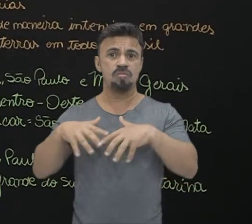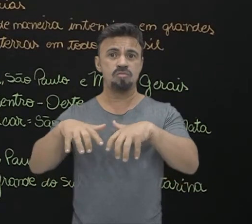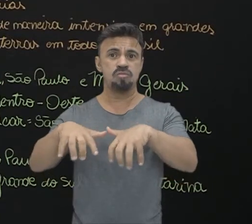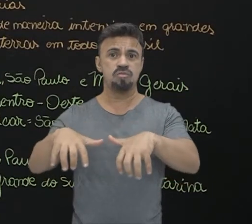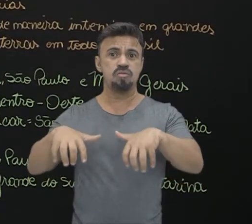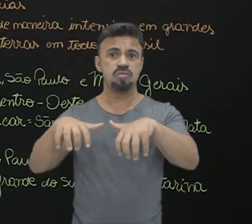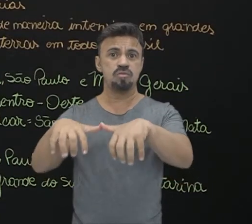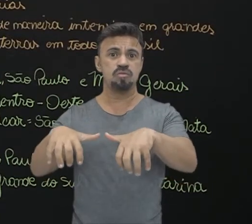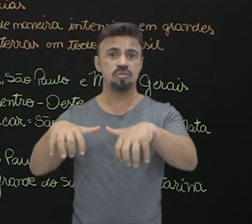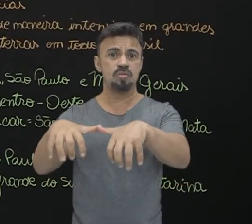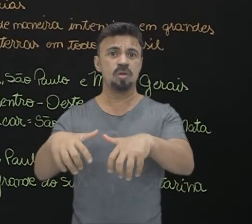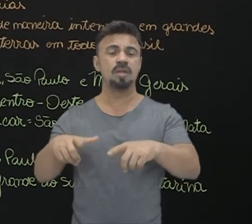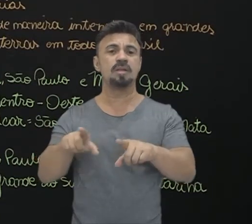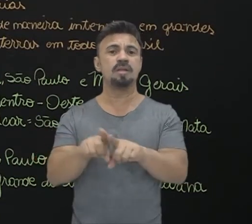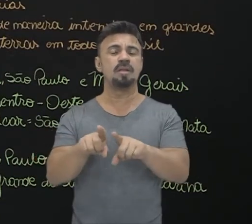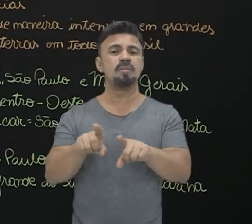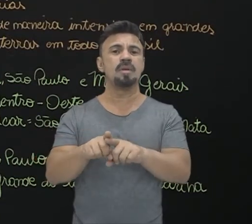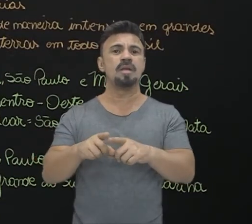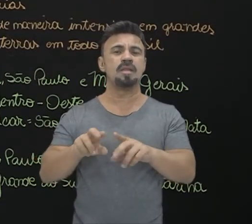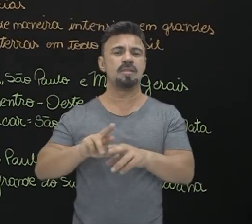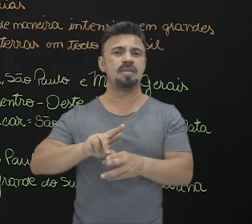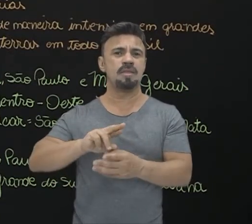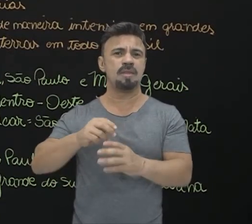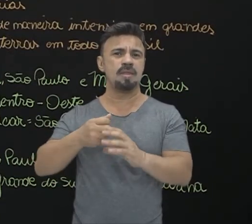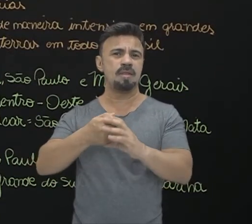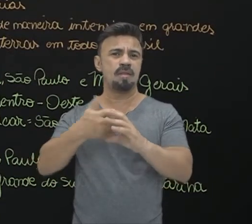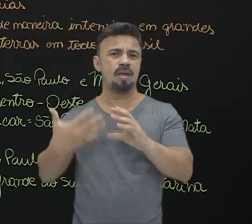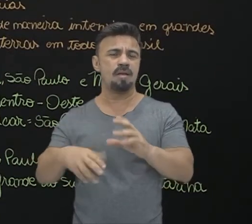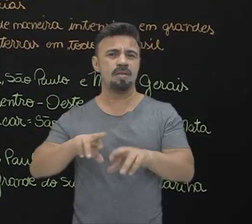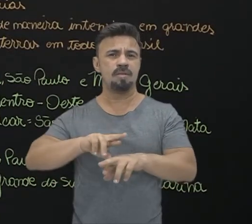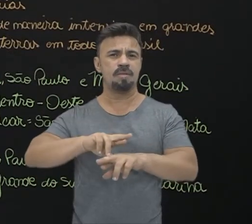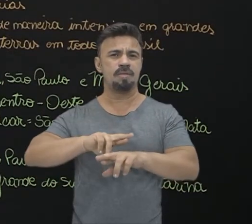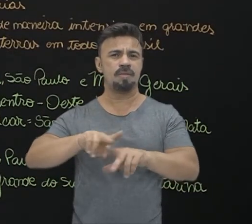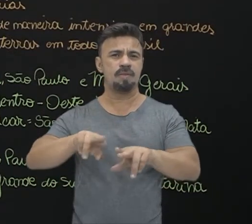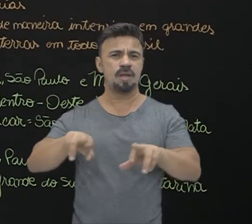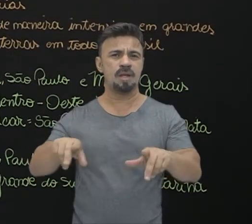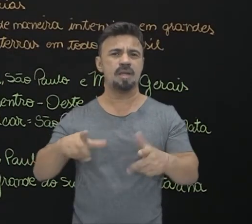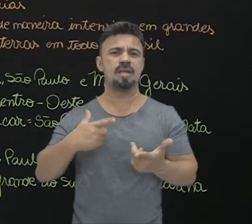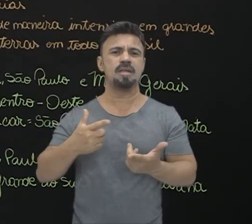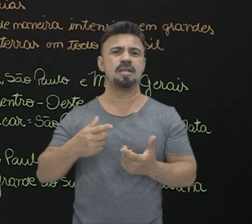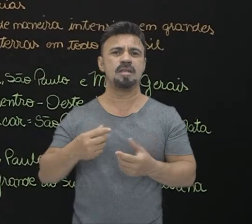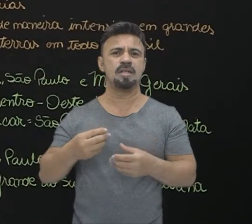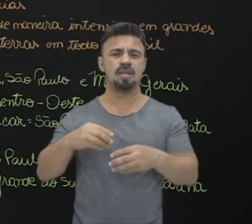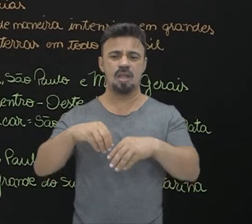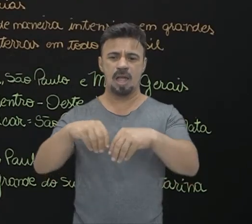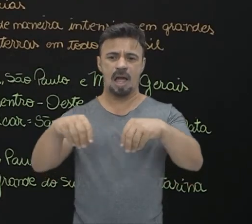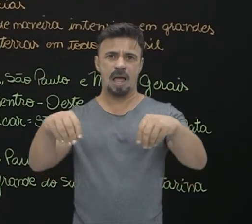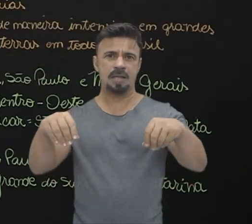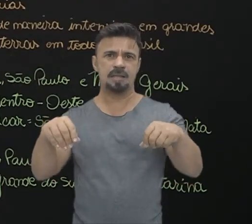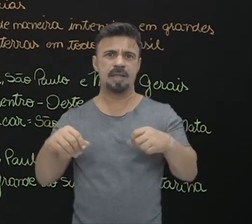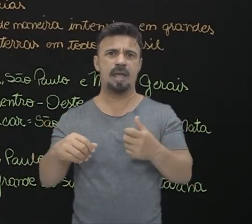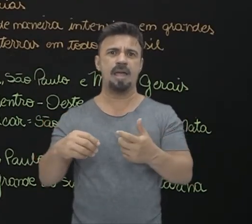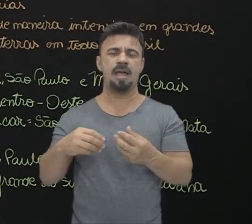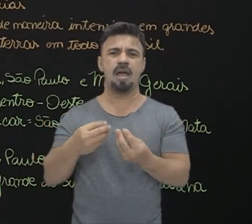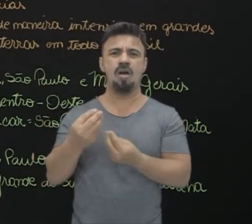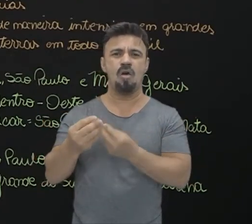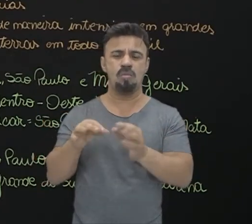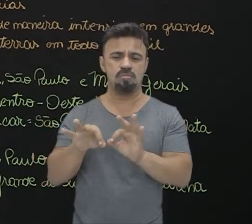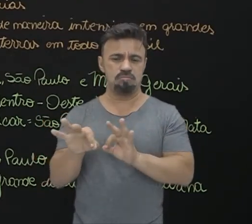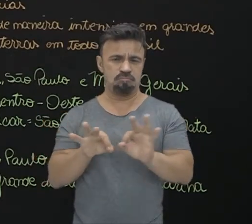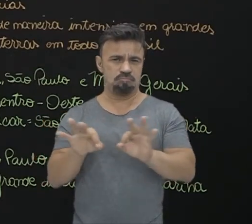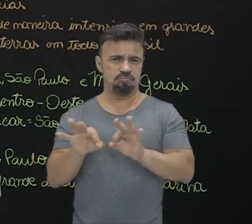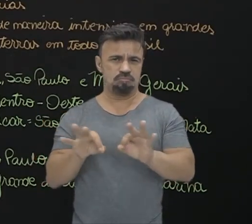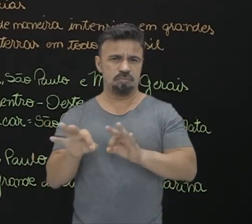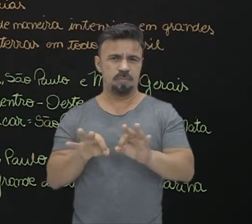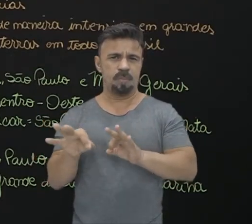impactos diferenciados na geração de fertilização do solo. Como vai ser uma produção